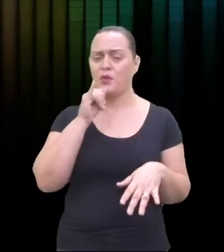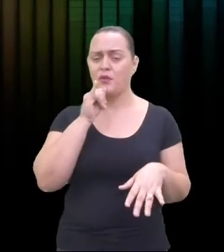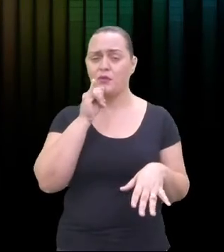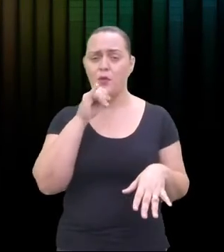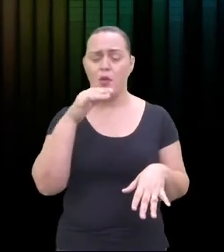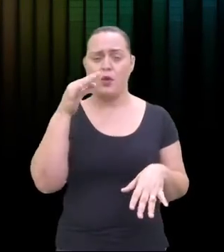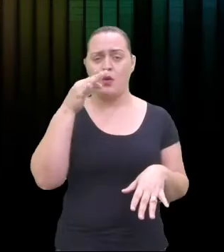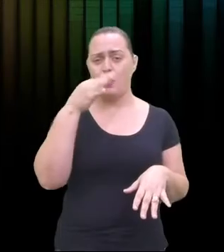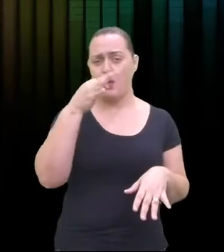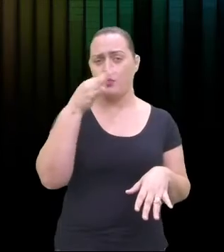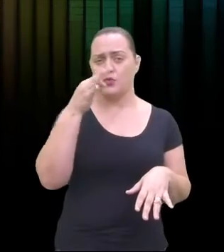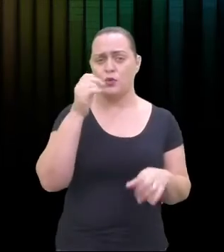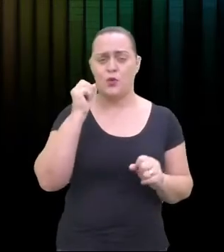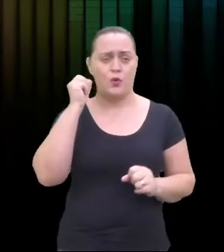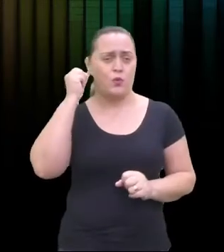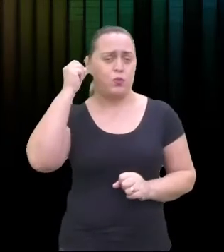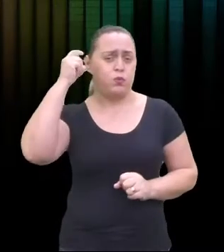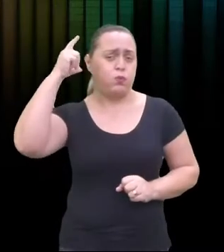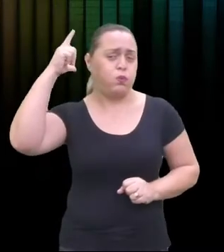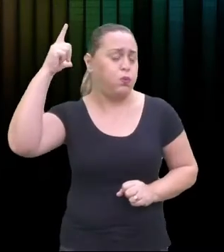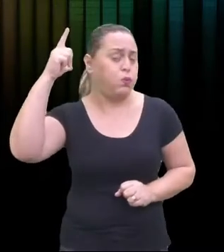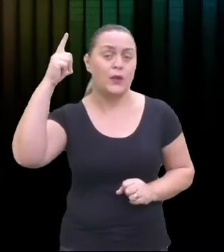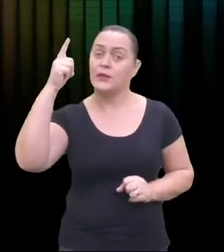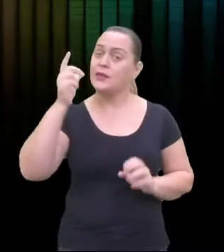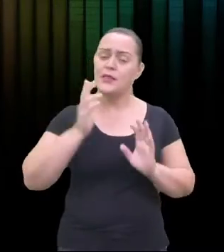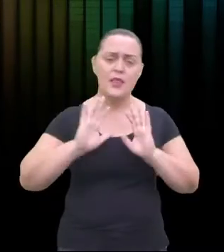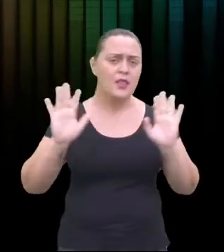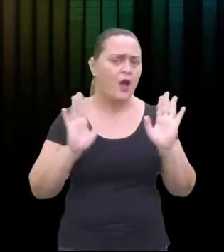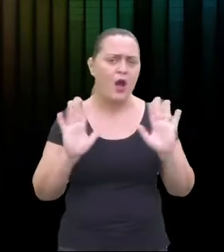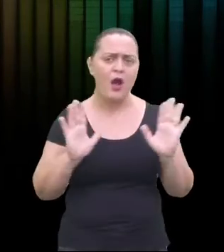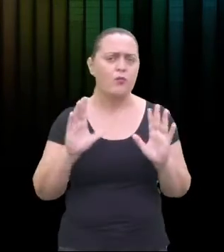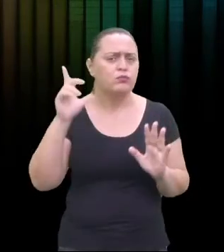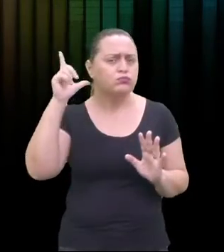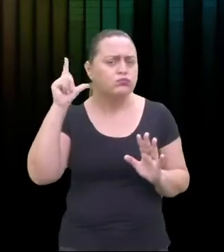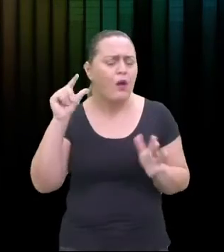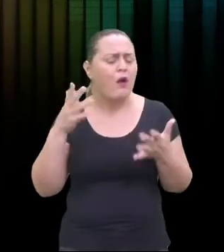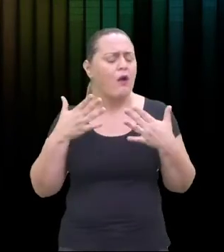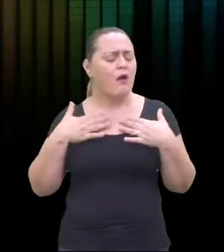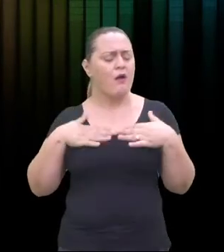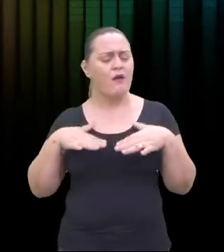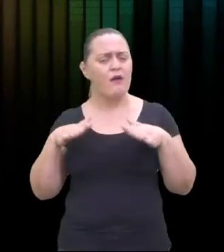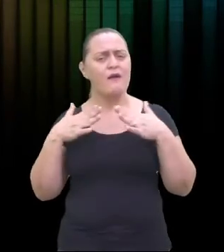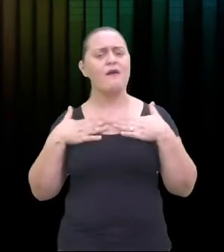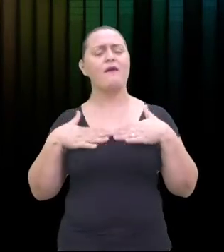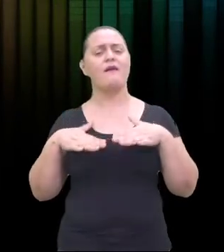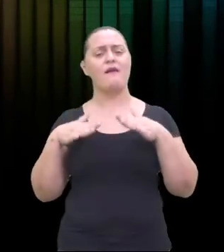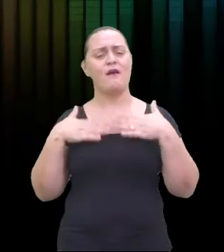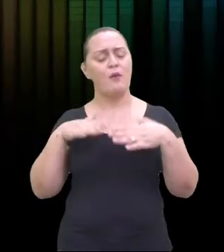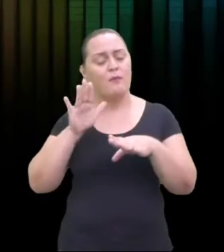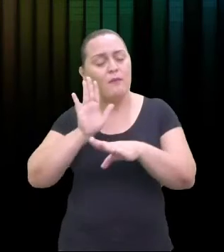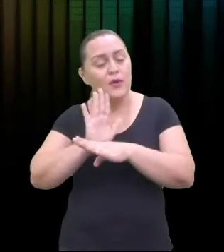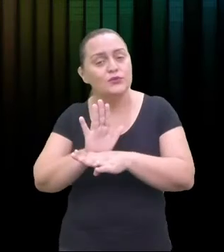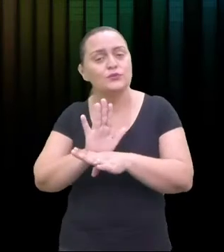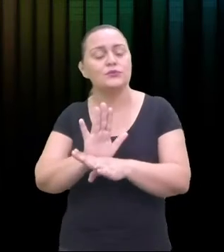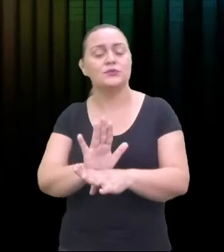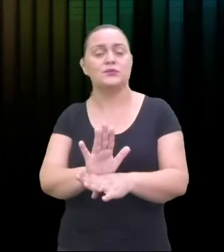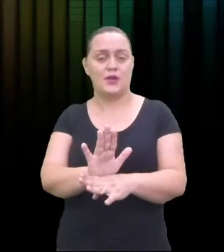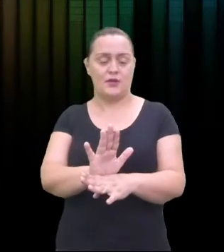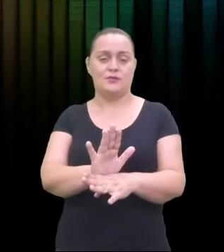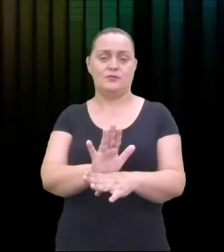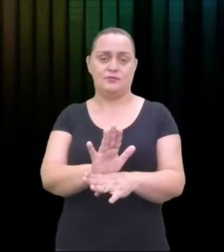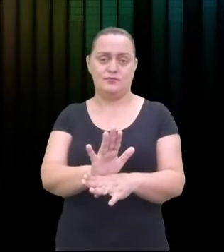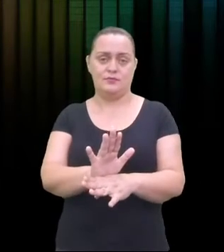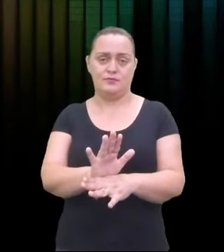relaxante, não é colocar uma música aí, um volume altíssimo. Não, é uma coisa mais leve, né?